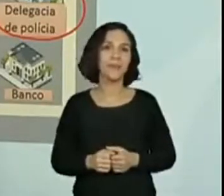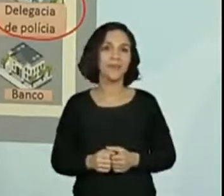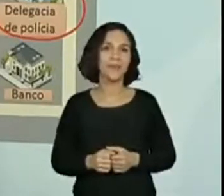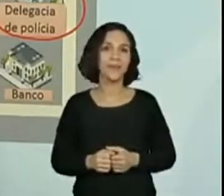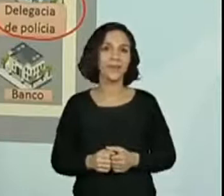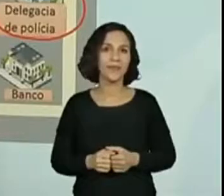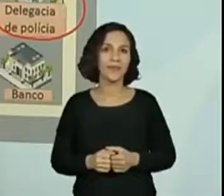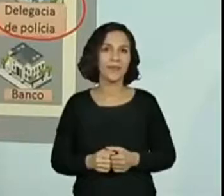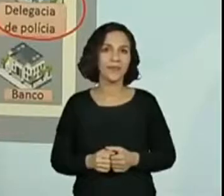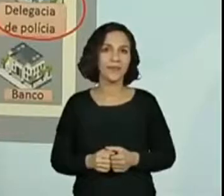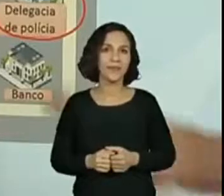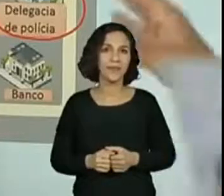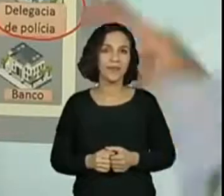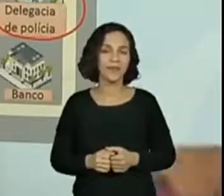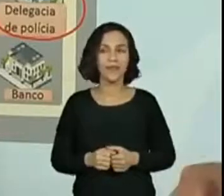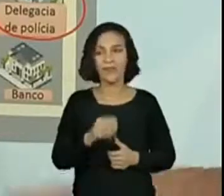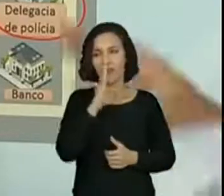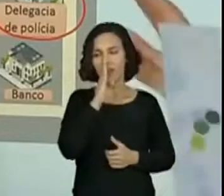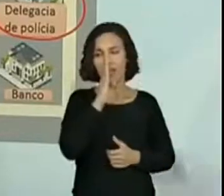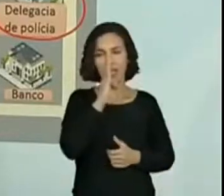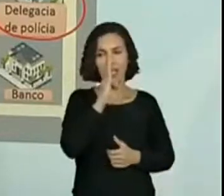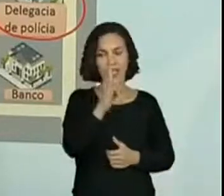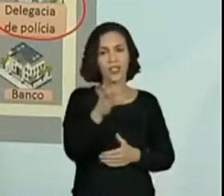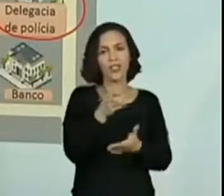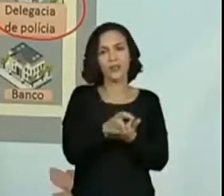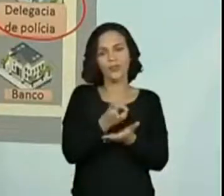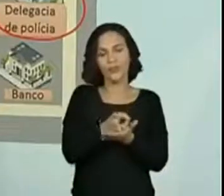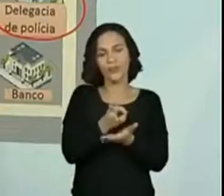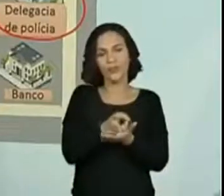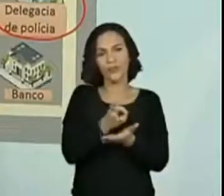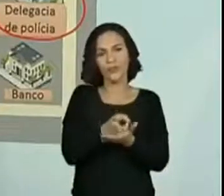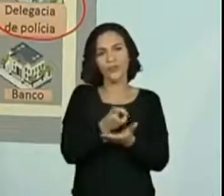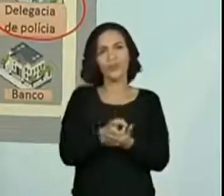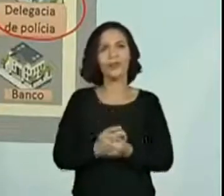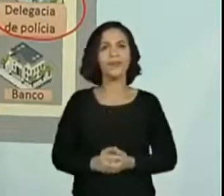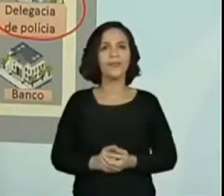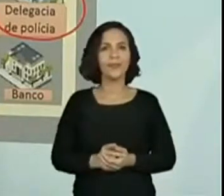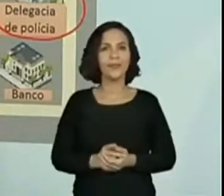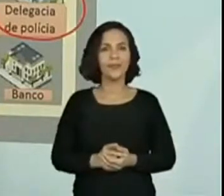Em frente. Em frente. Reto. Reto em frente. É ali, ó.